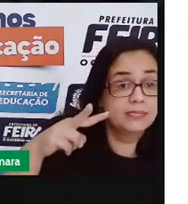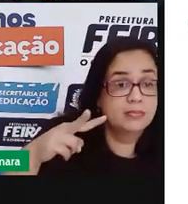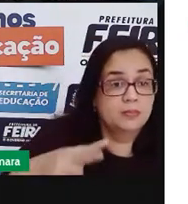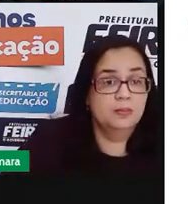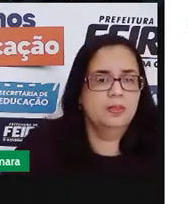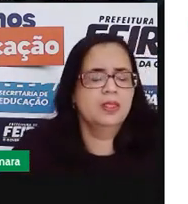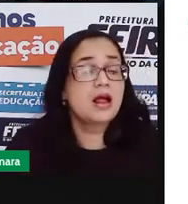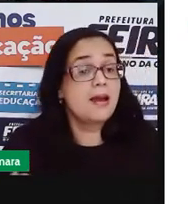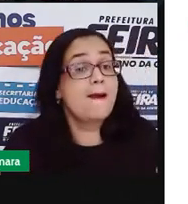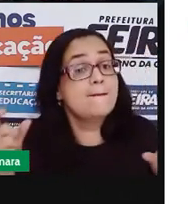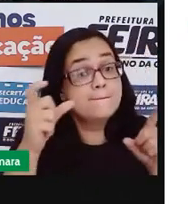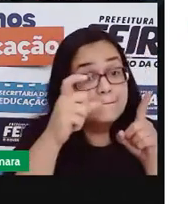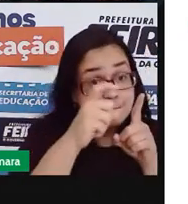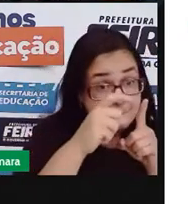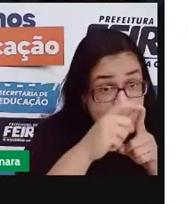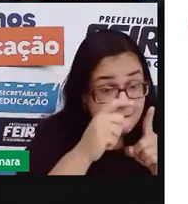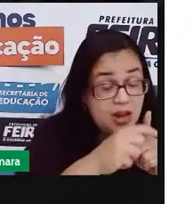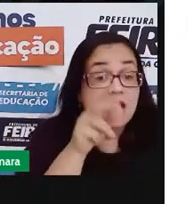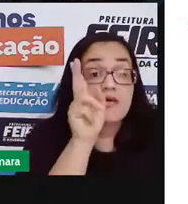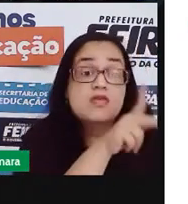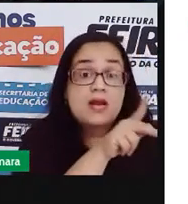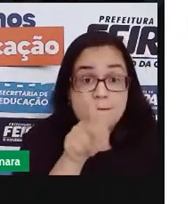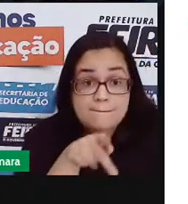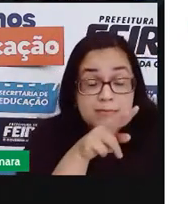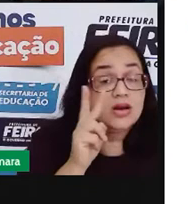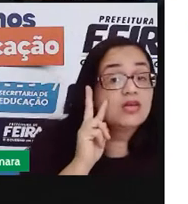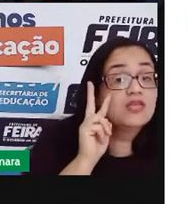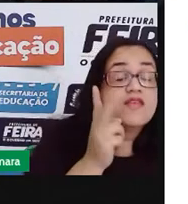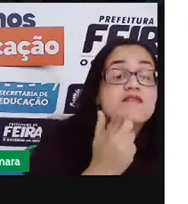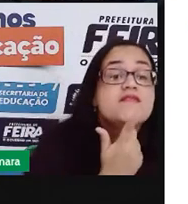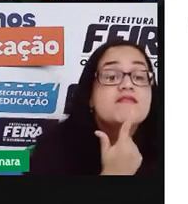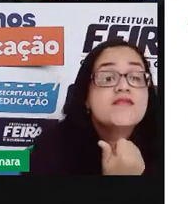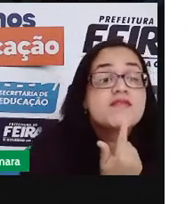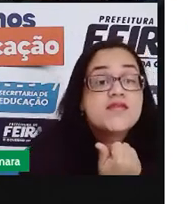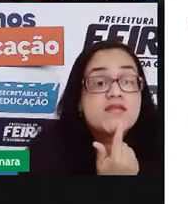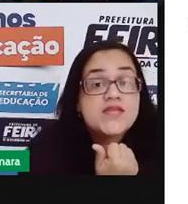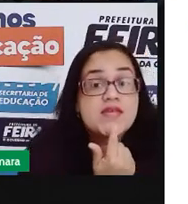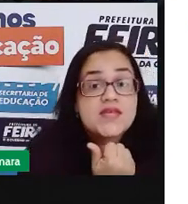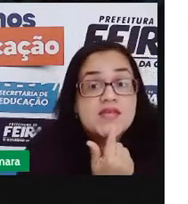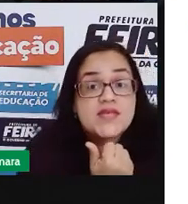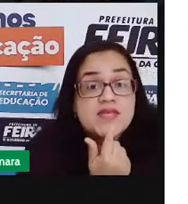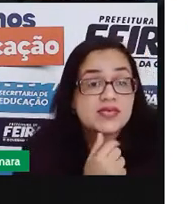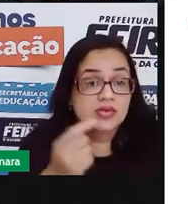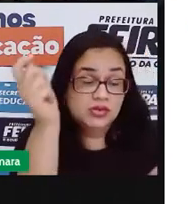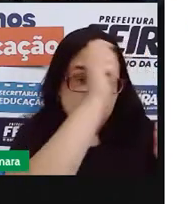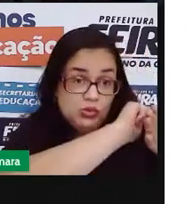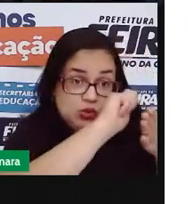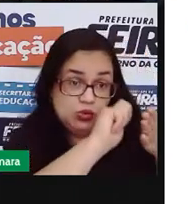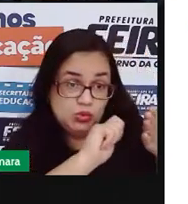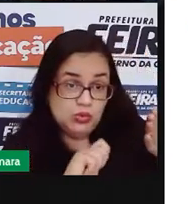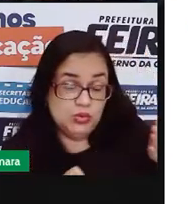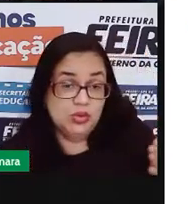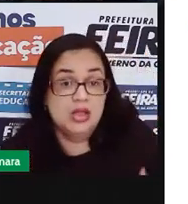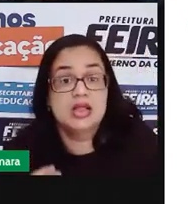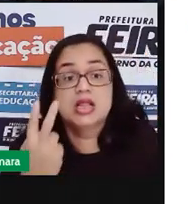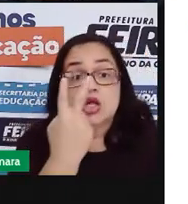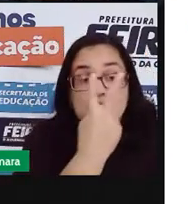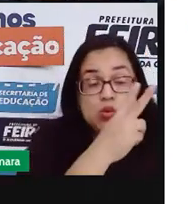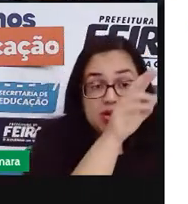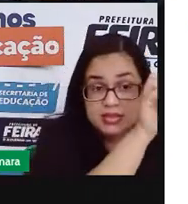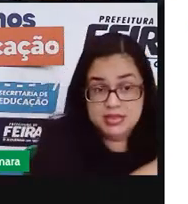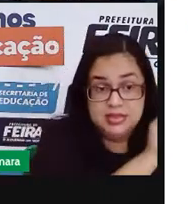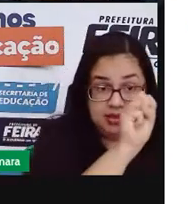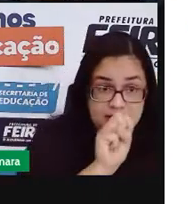As palavras que a Pró destacou de vermelho, elas são escritas com dois S.